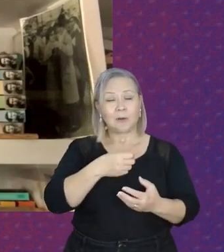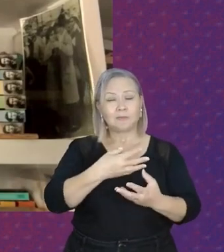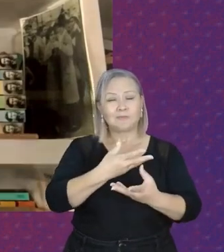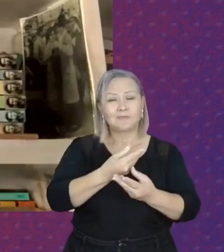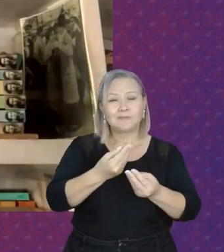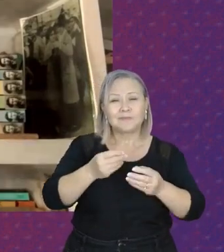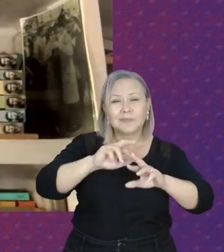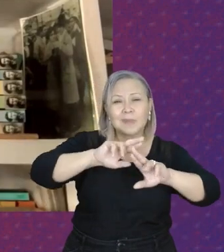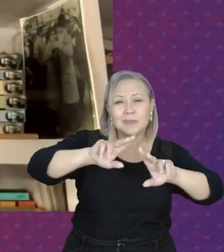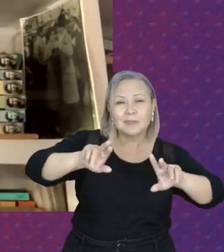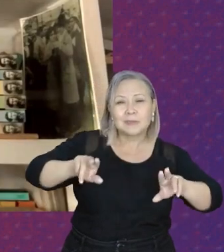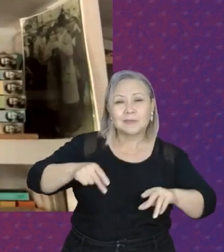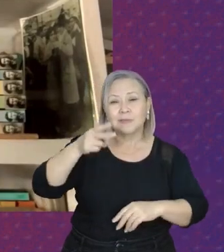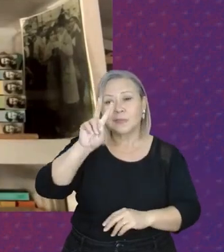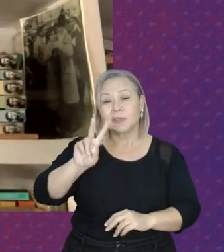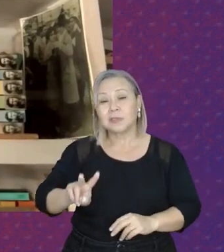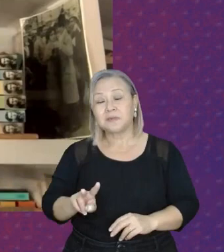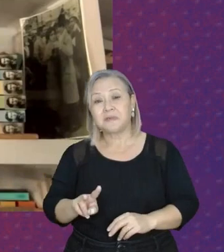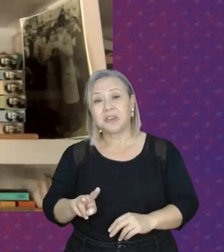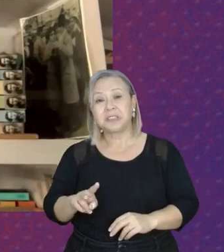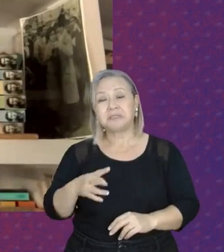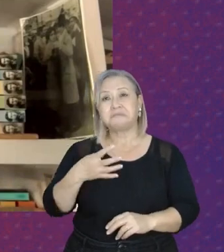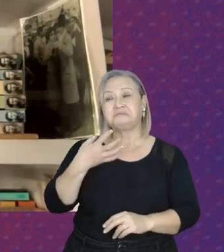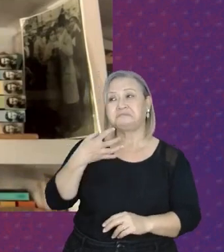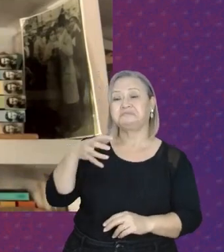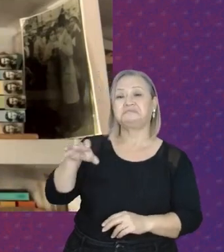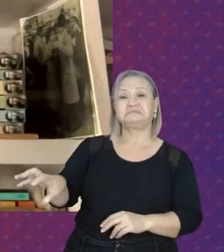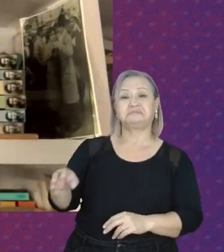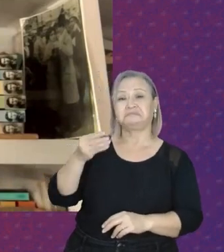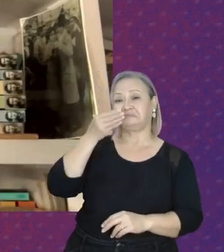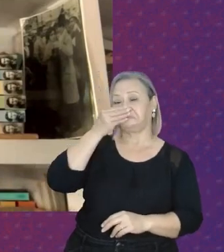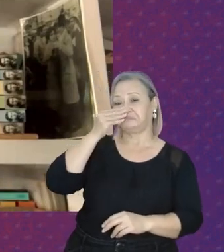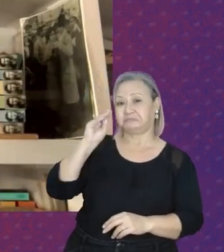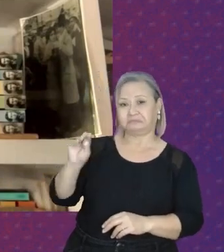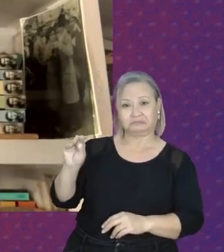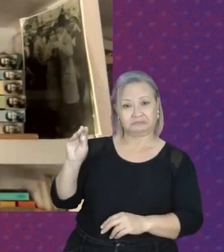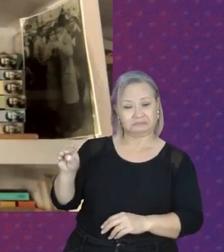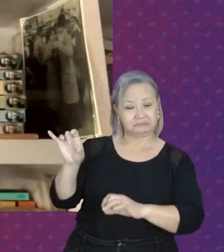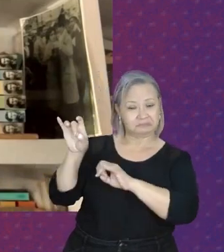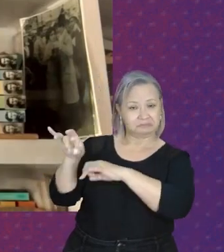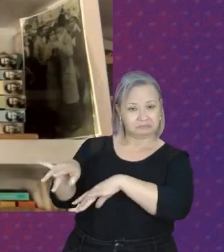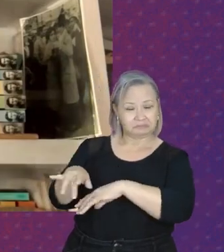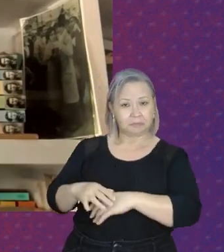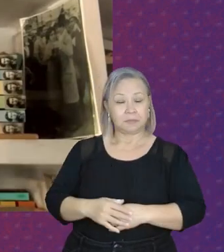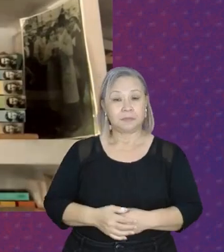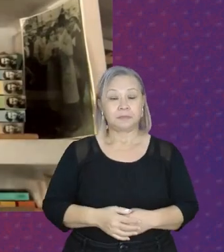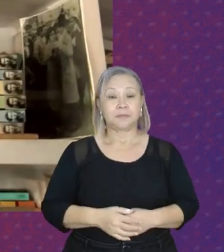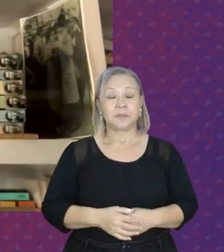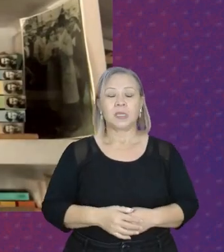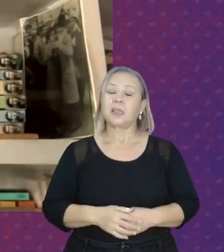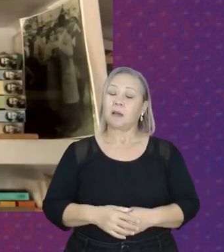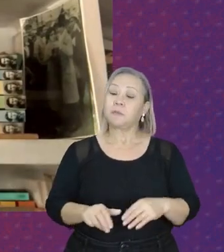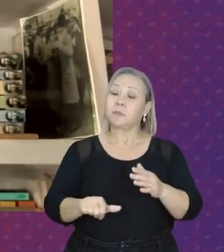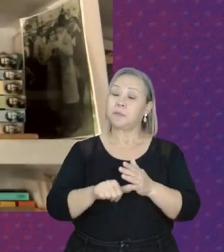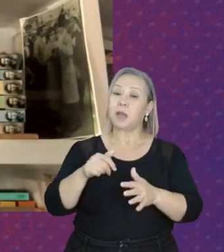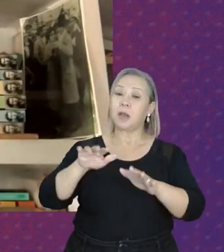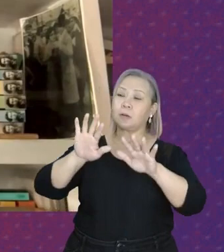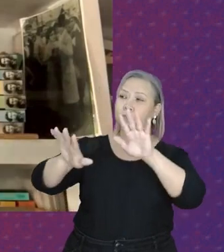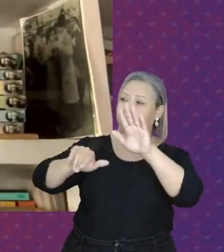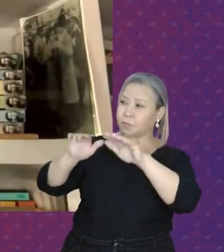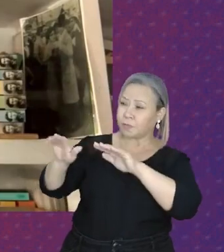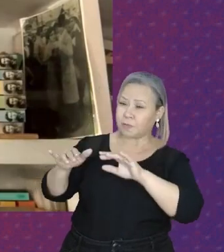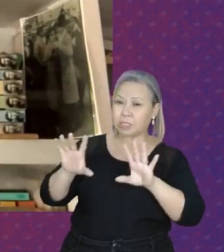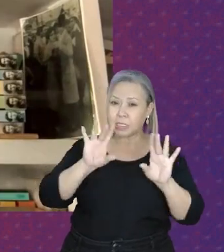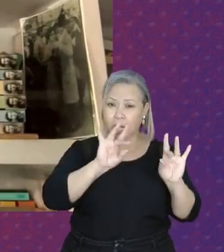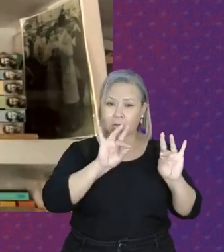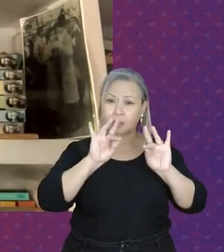desconhecidas ou são ignoradas. Então, em primeiro lugar, convido vocês a assistirem